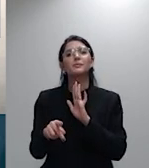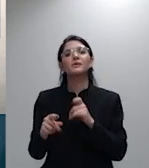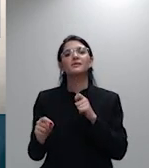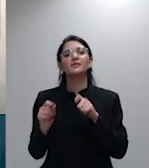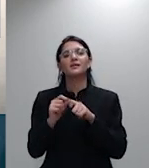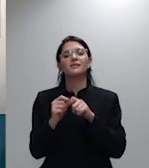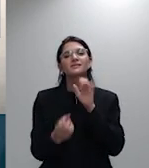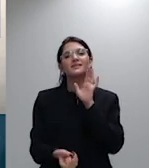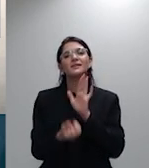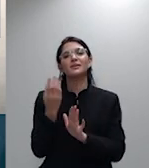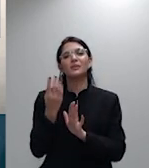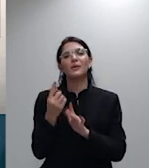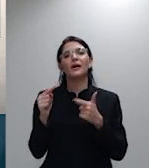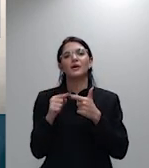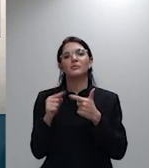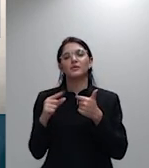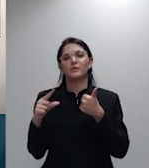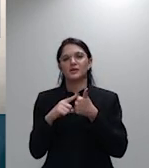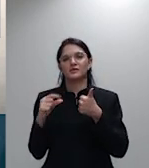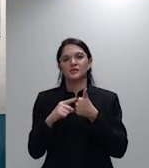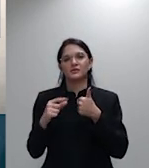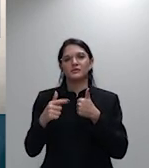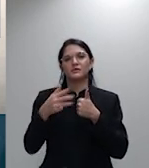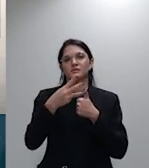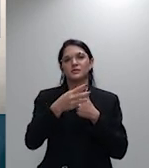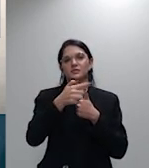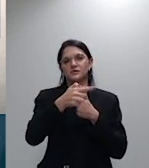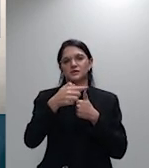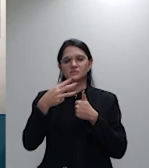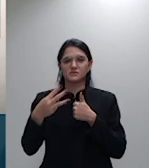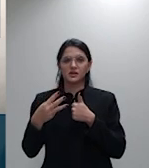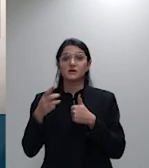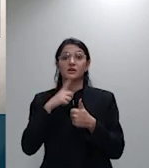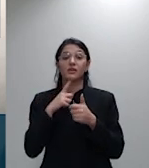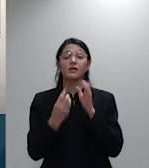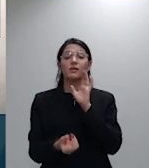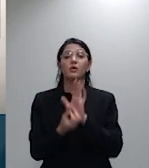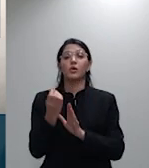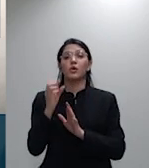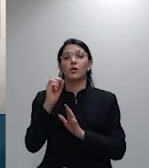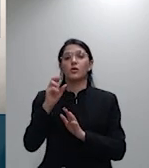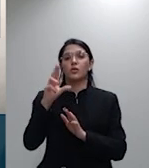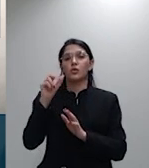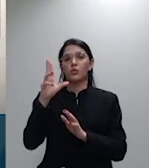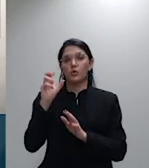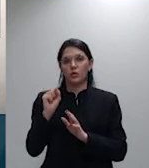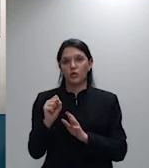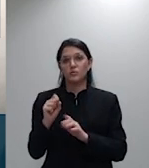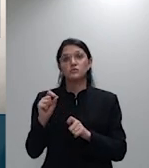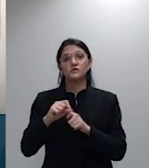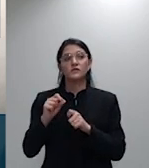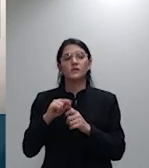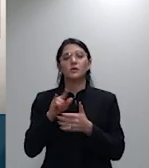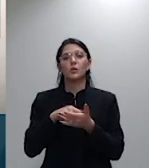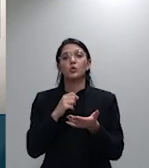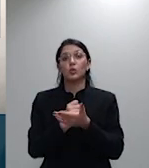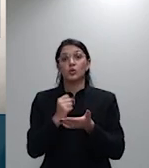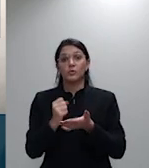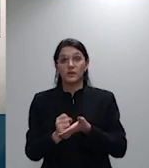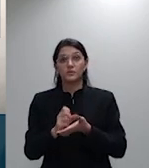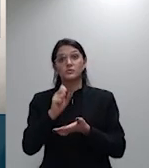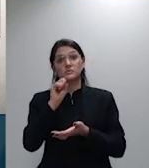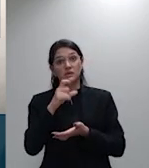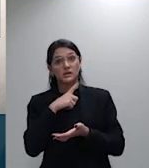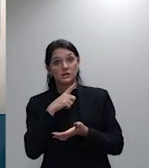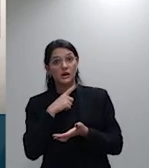373 do CPC, imputando o ônus a quem produziu o documento se houver impugnação de sua autenticidade. Trago precedentes nessa linha